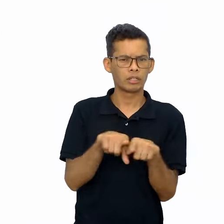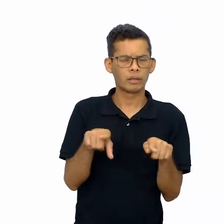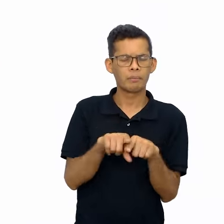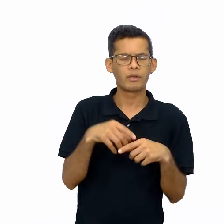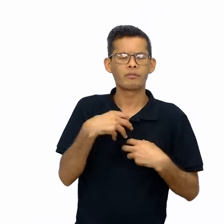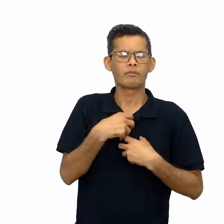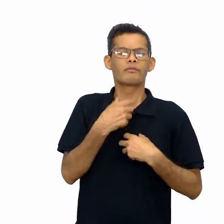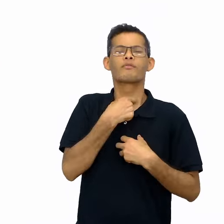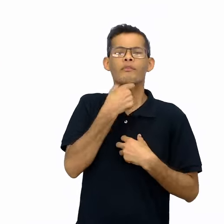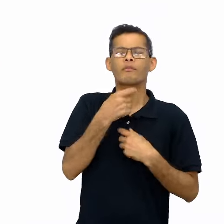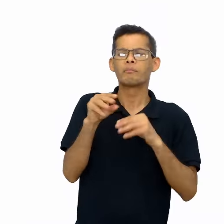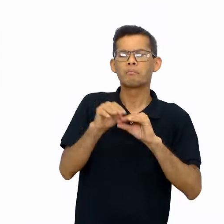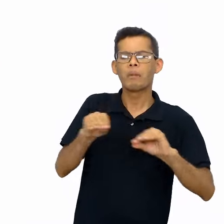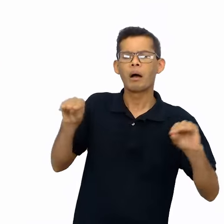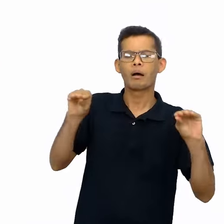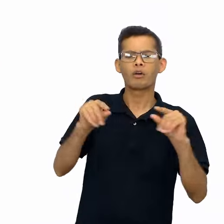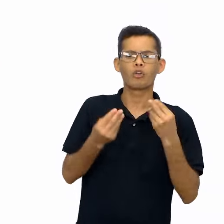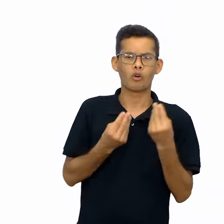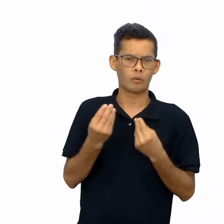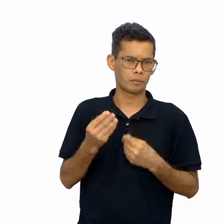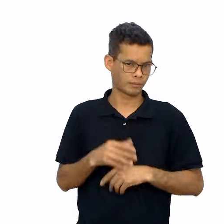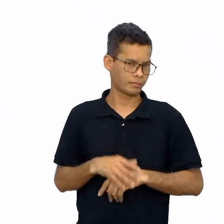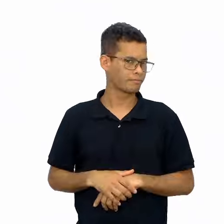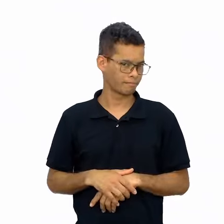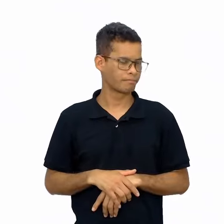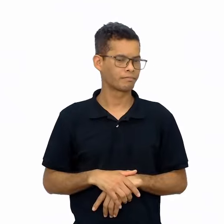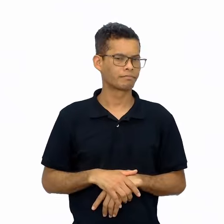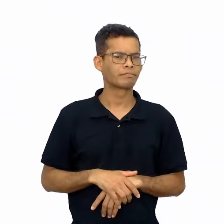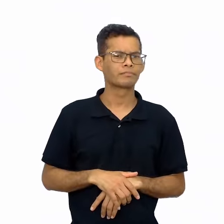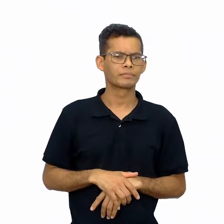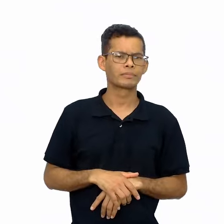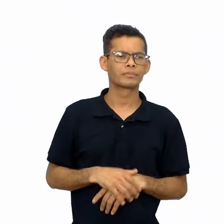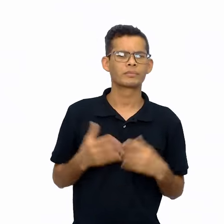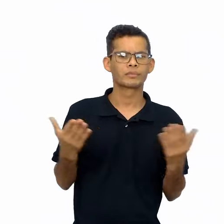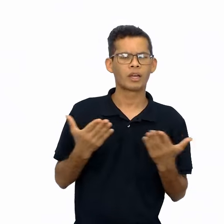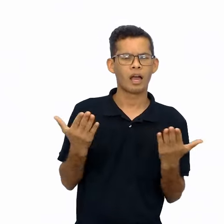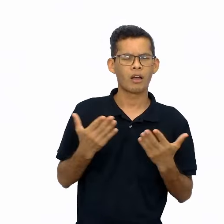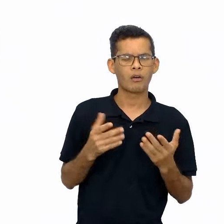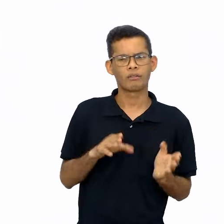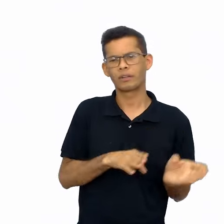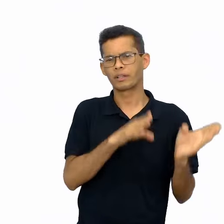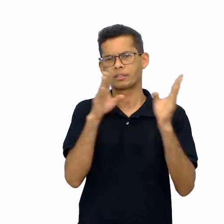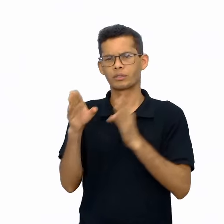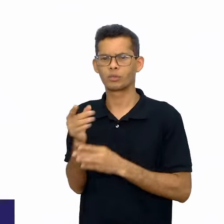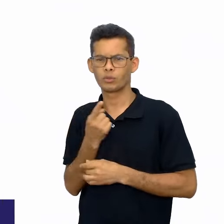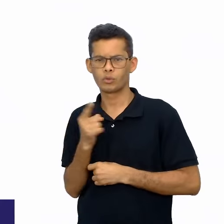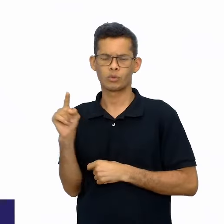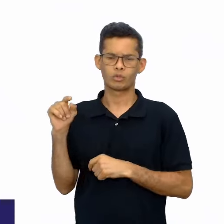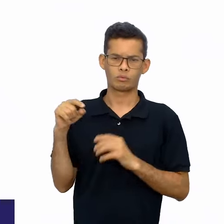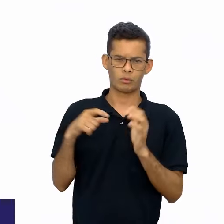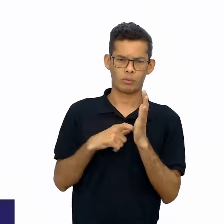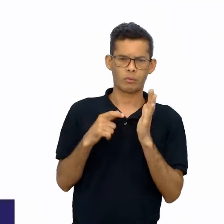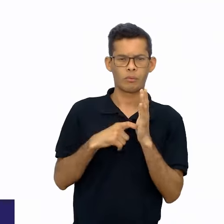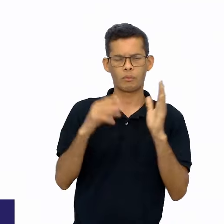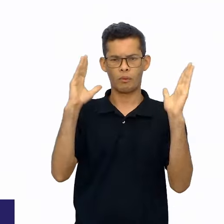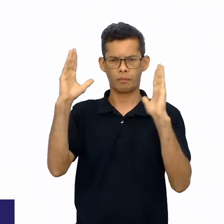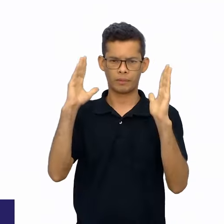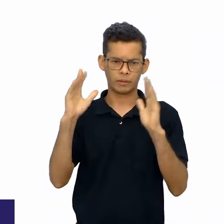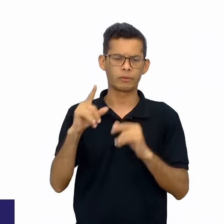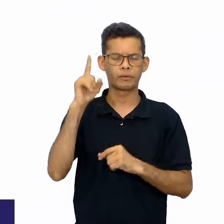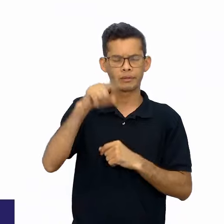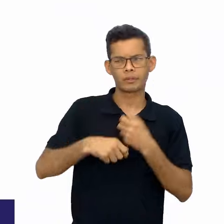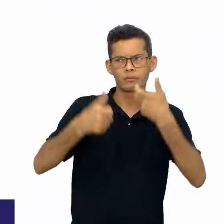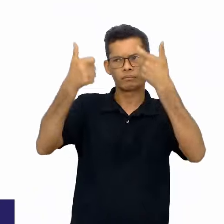interlocutor. E agora vamos ao nosso terceiro e último momento, que é o desdobramento